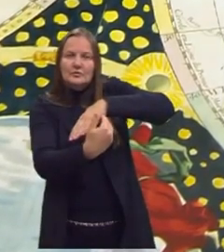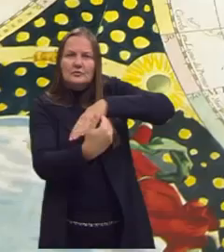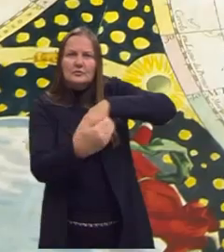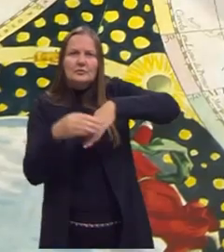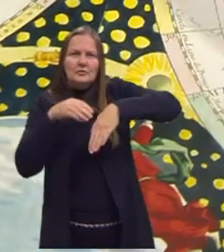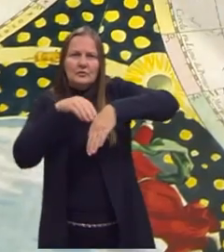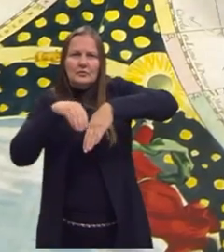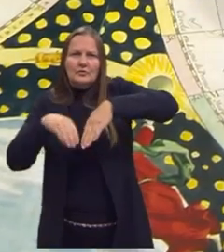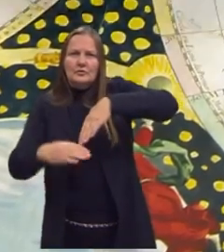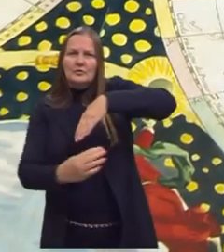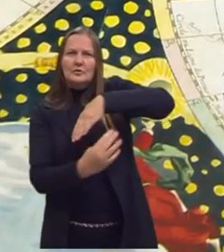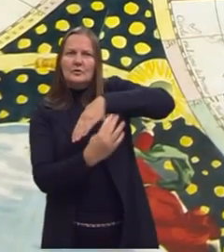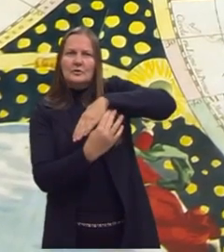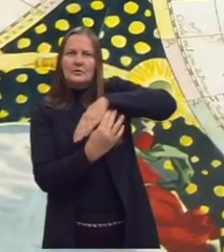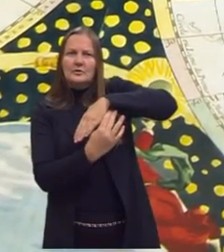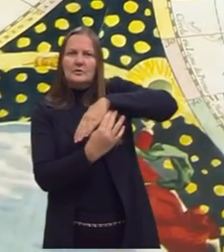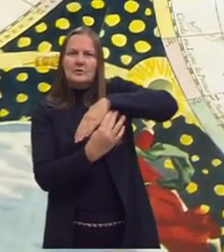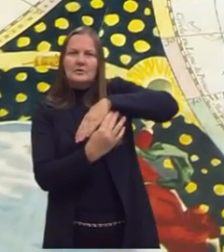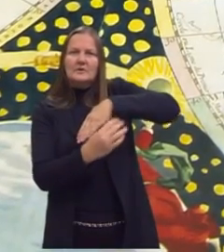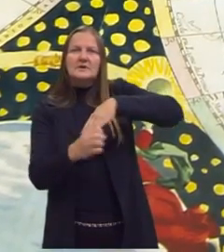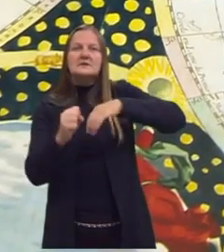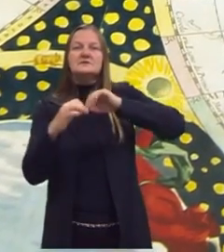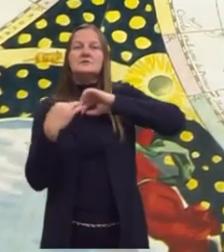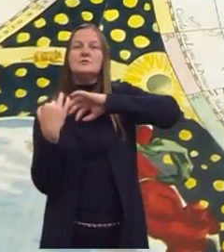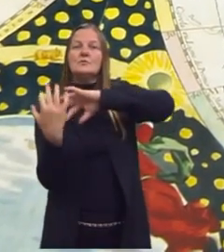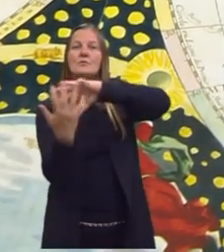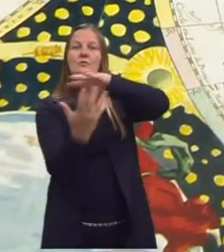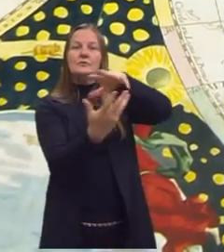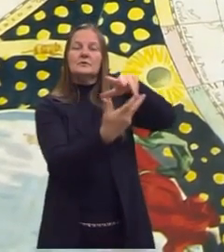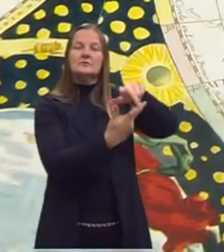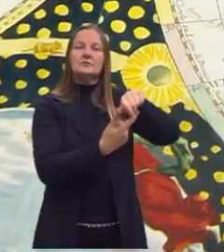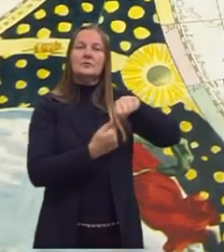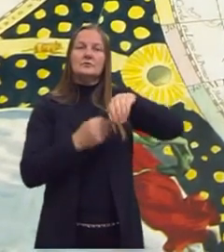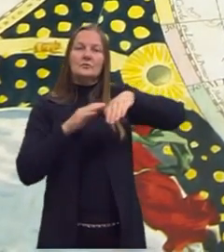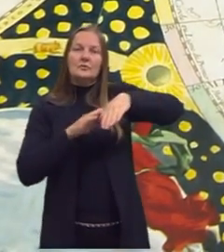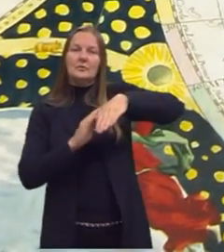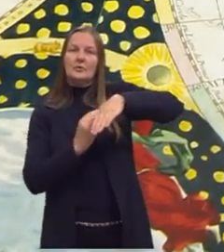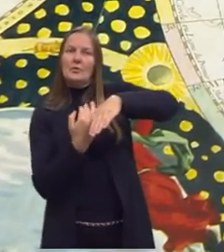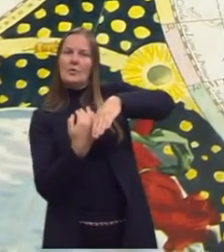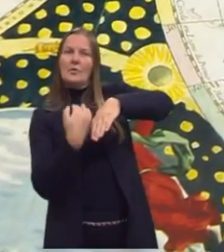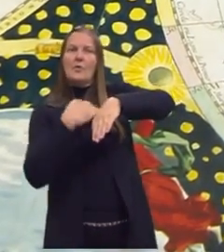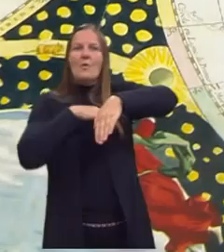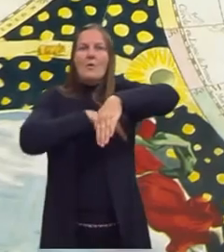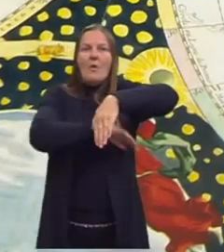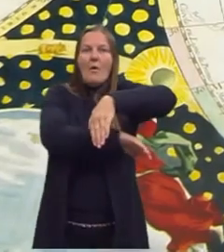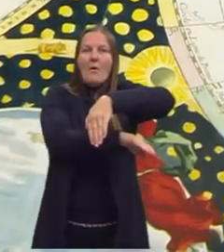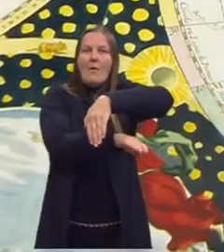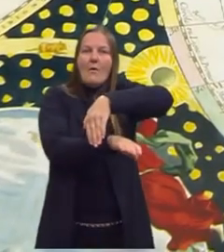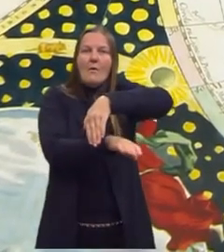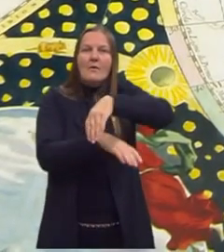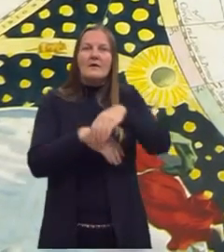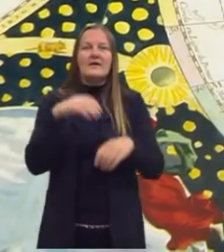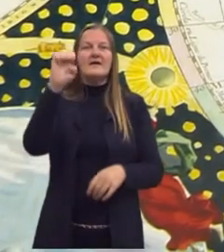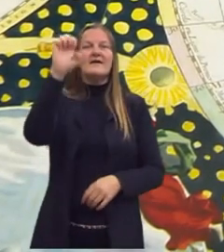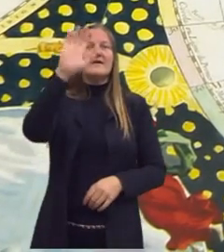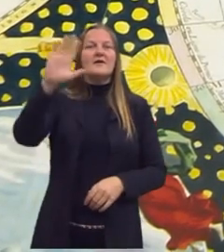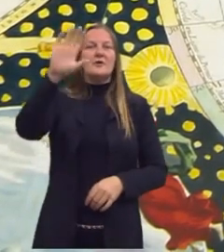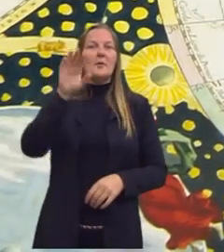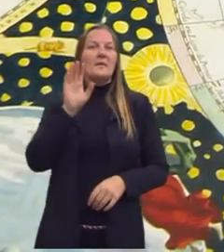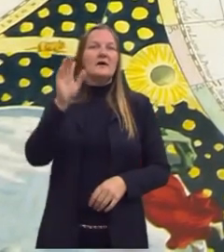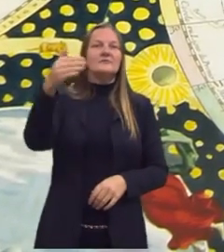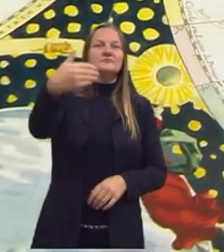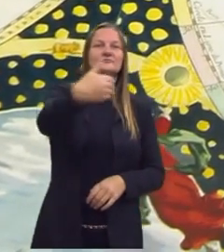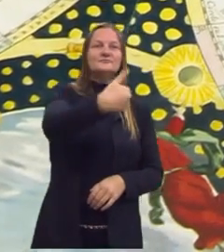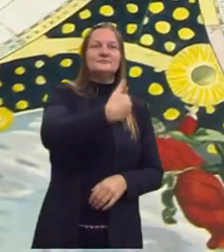essa volta na África. Se o mundo é redondo mesmo, a gente pode partir aqui da Europa e a gente vai vindo